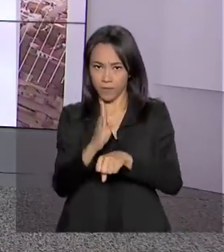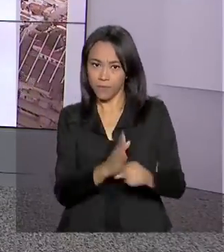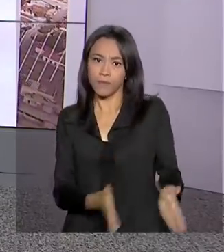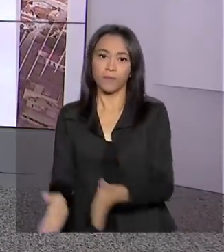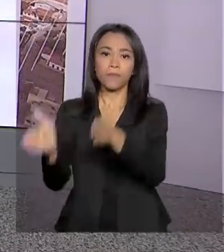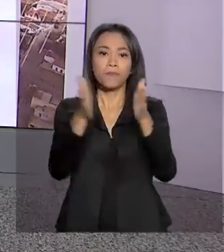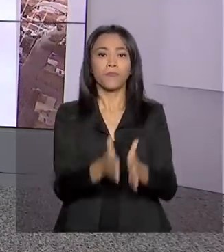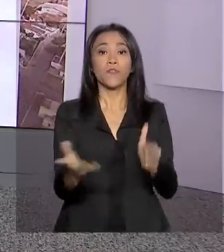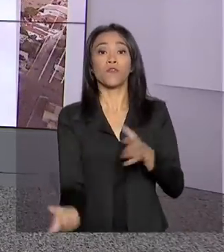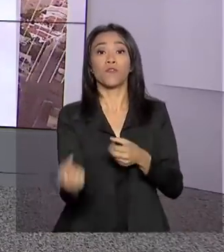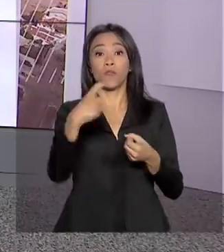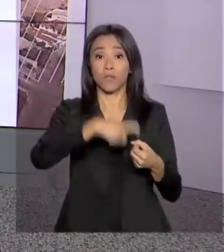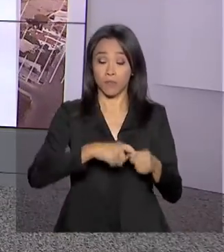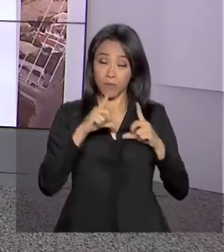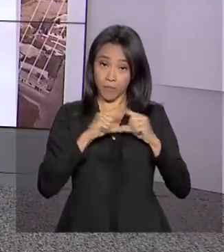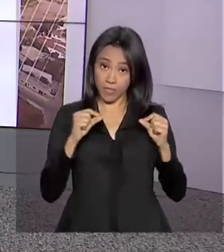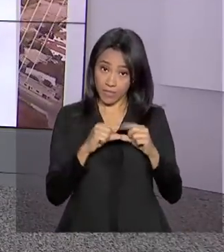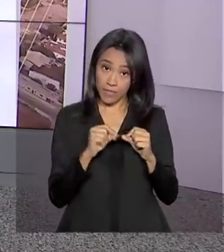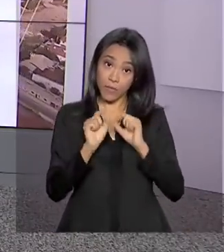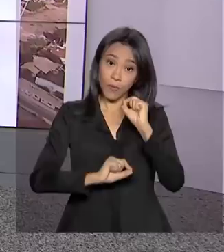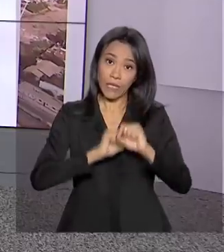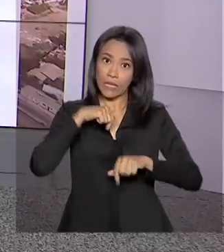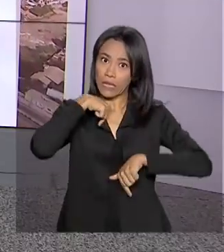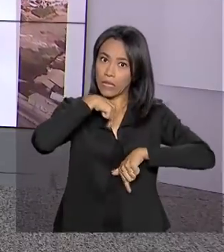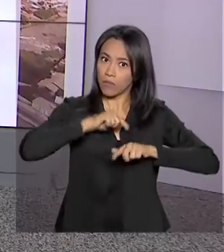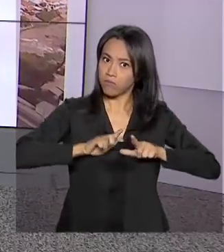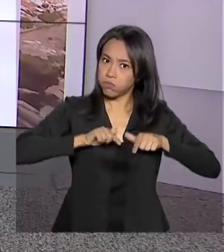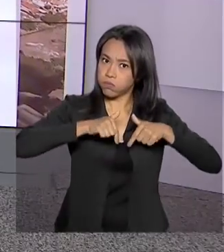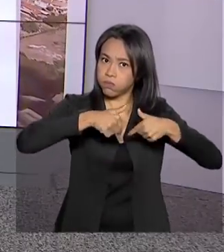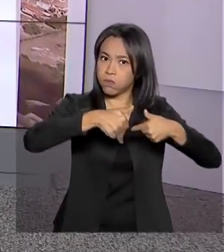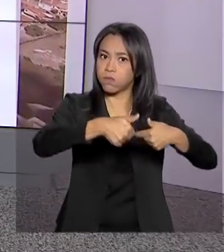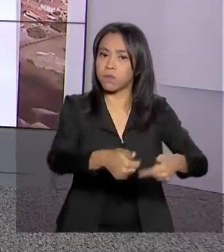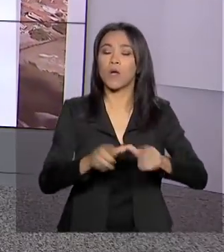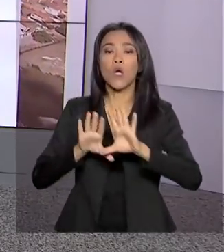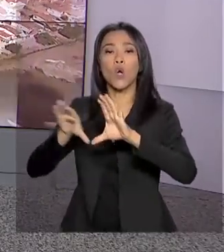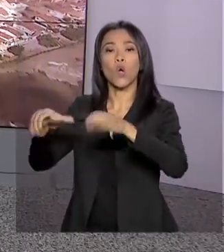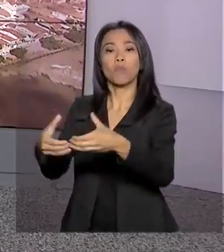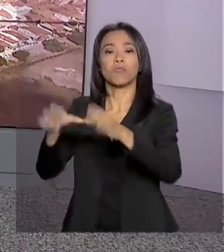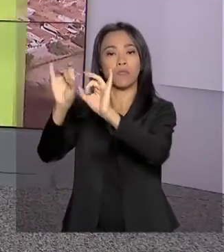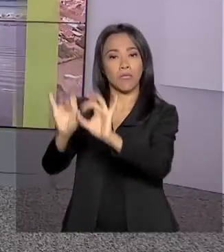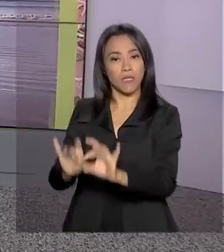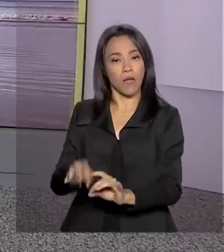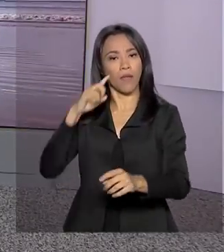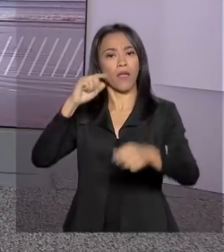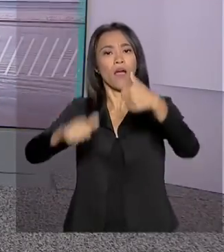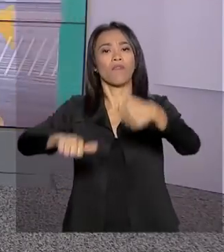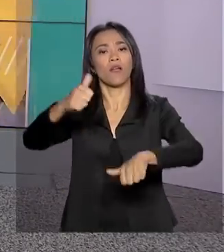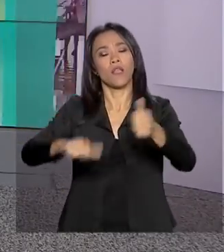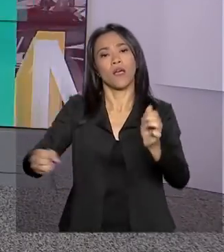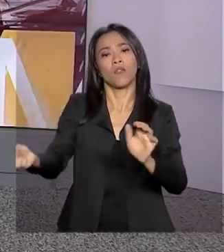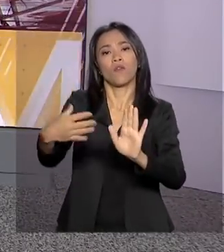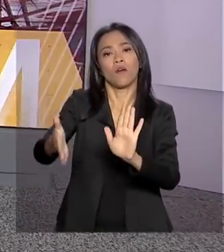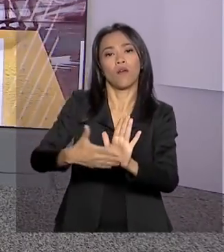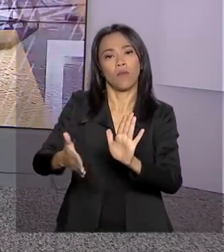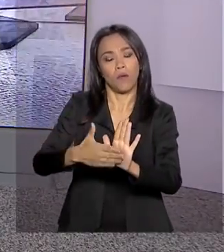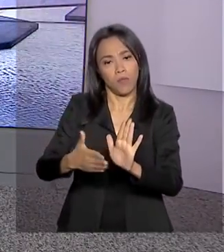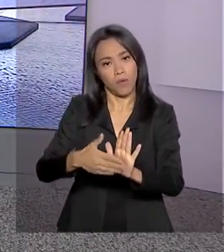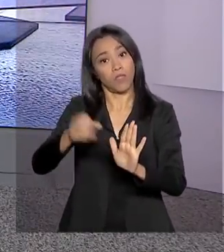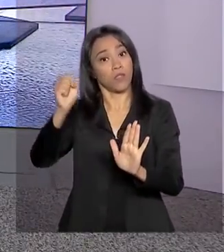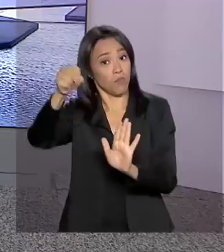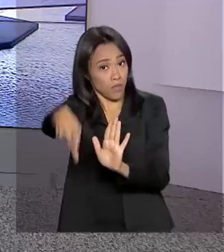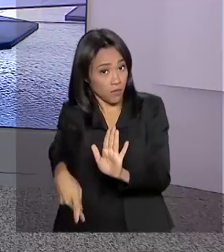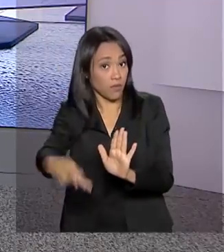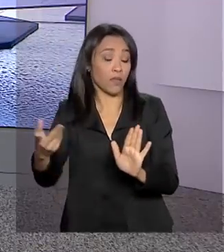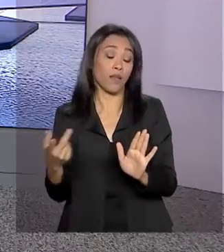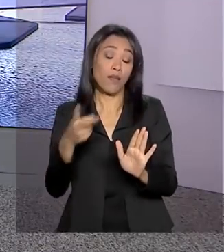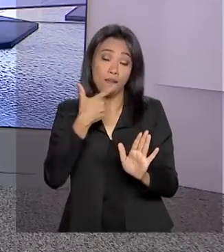gente volta à Brasília, porque esta semana será de muito trabalho para os deputados da Comissão Especial que analisa a nova Previdência. Quem está por dentro desse assunto é a